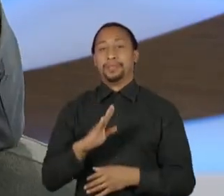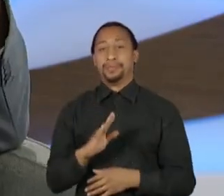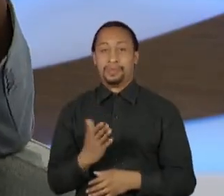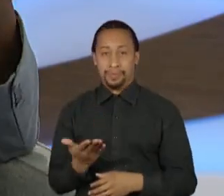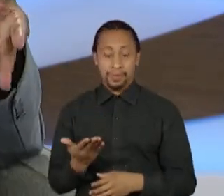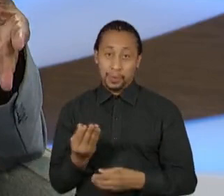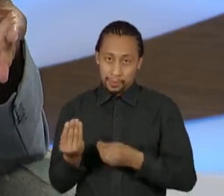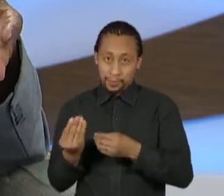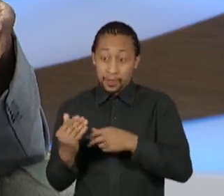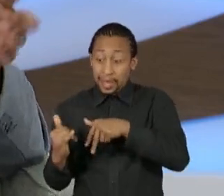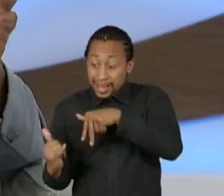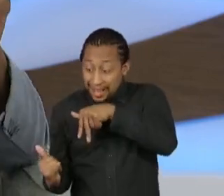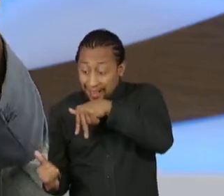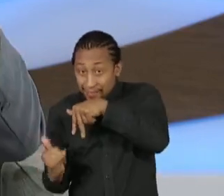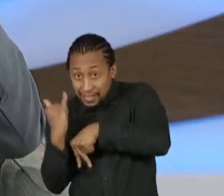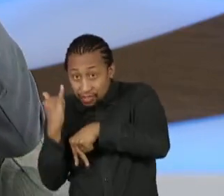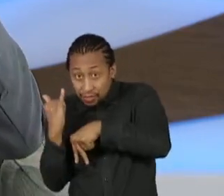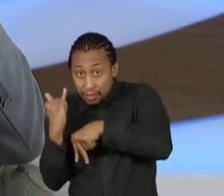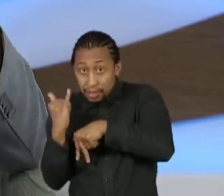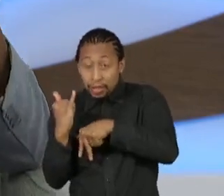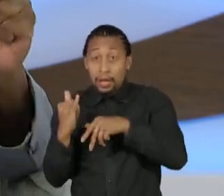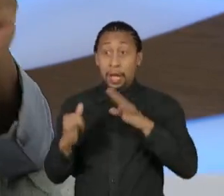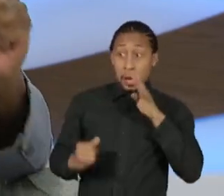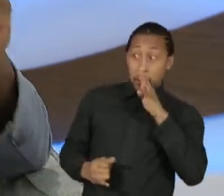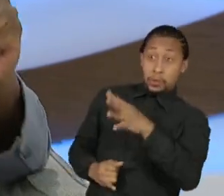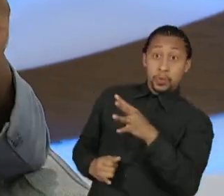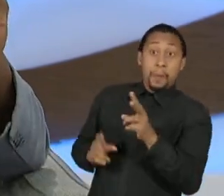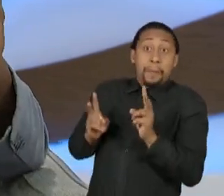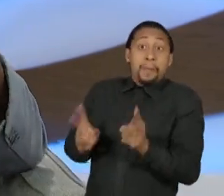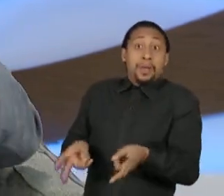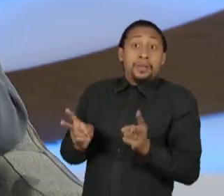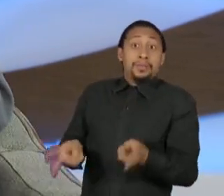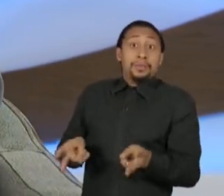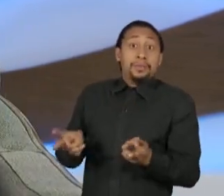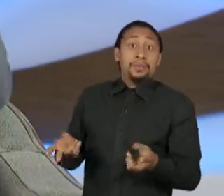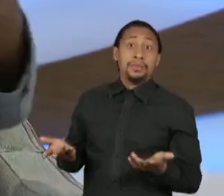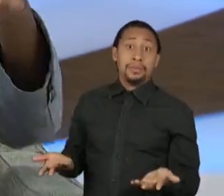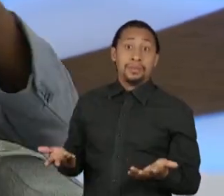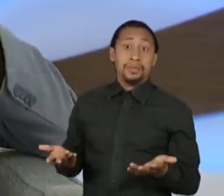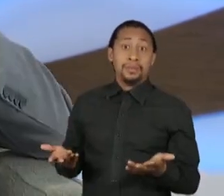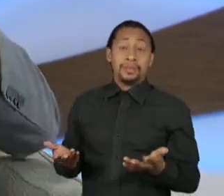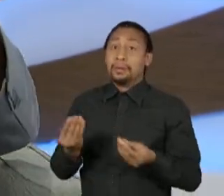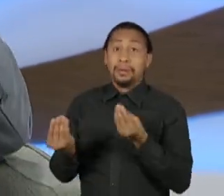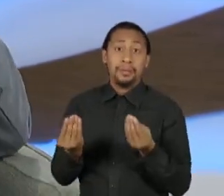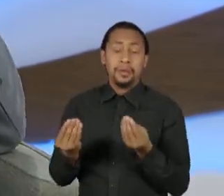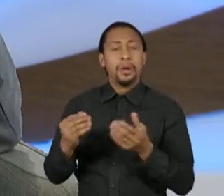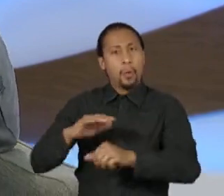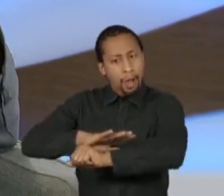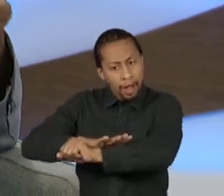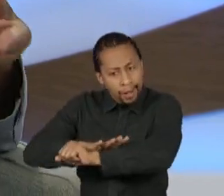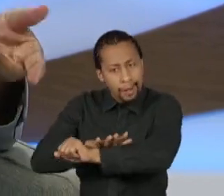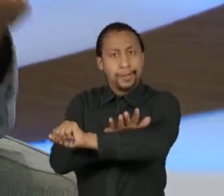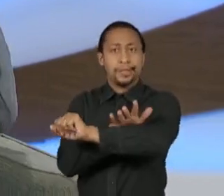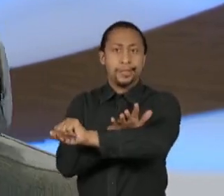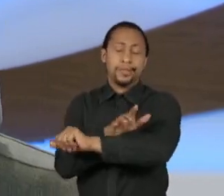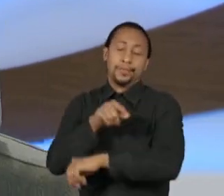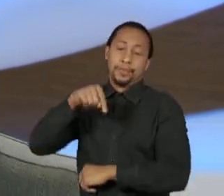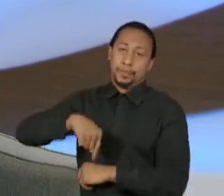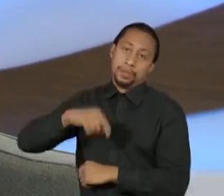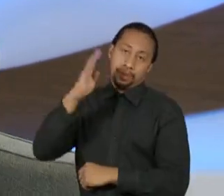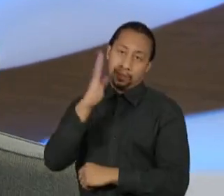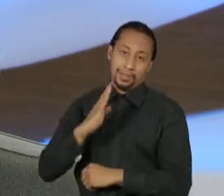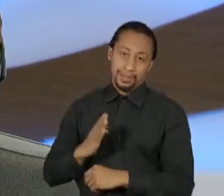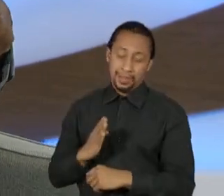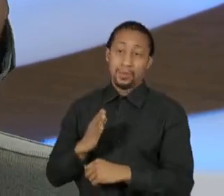muitas vezes considerada o réu. O racismo aqui foi construído de uma forma a